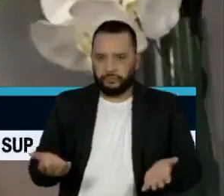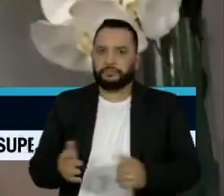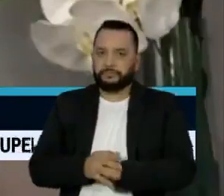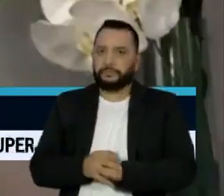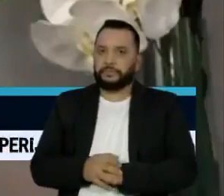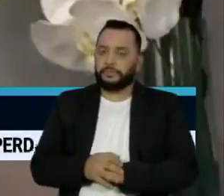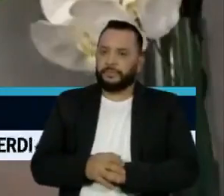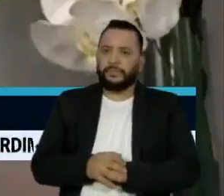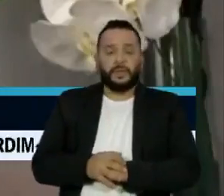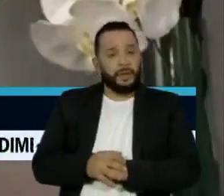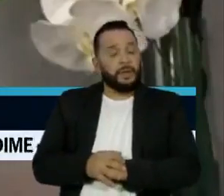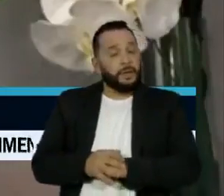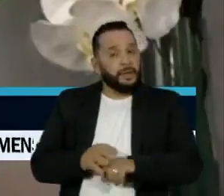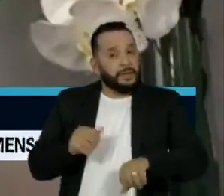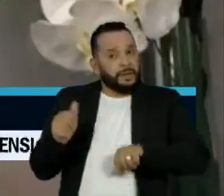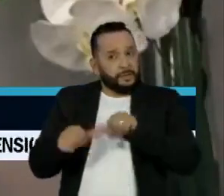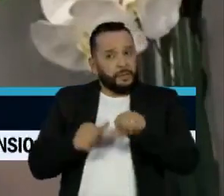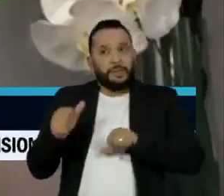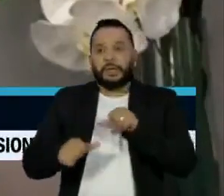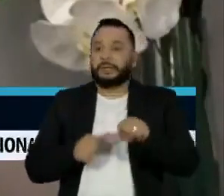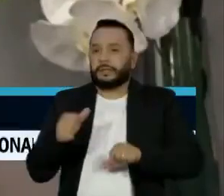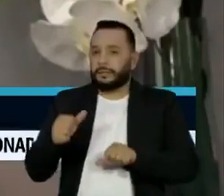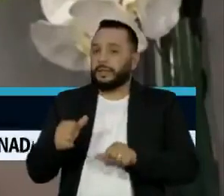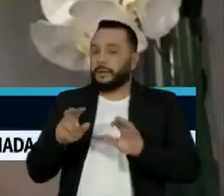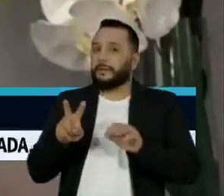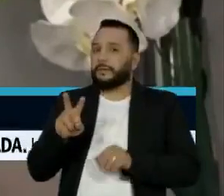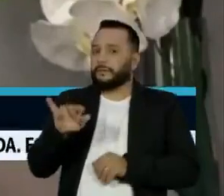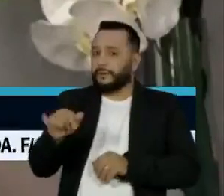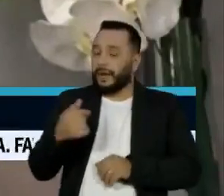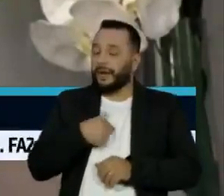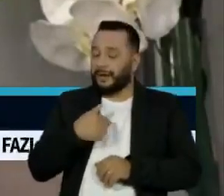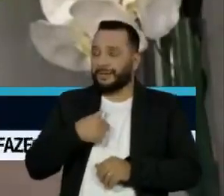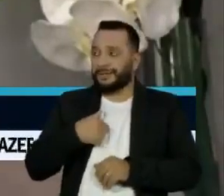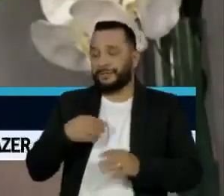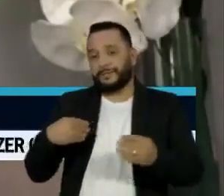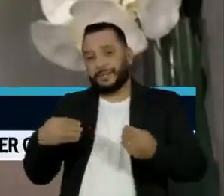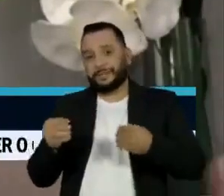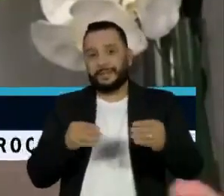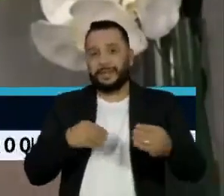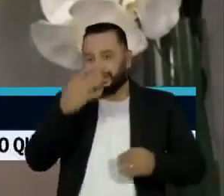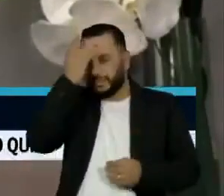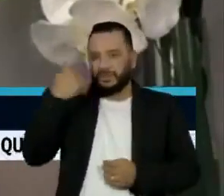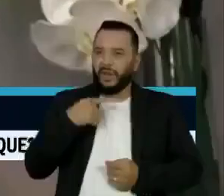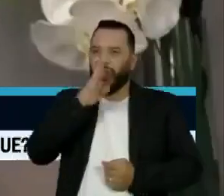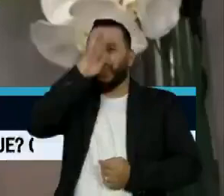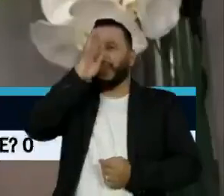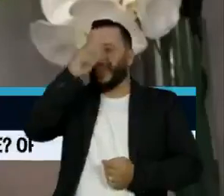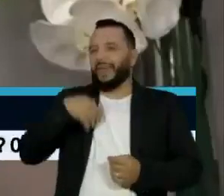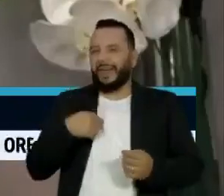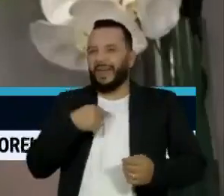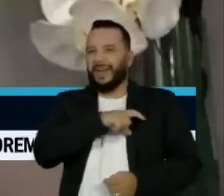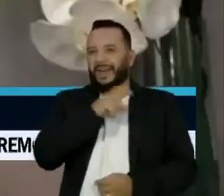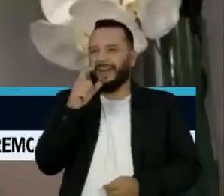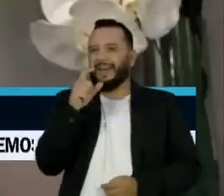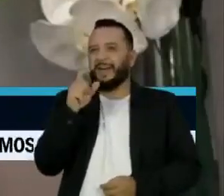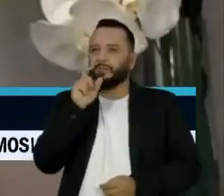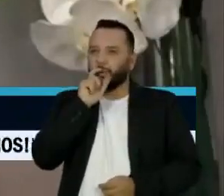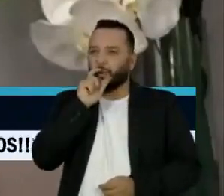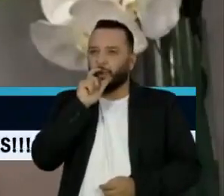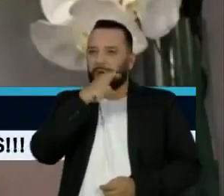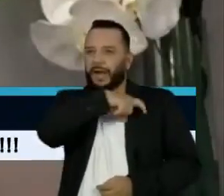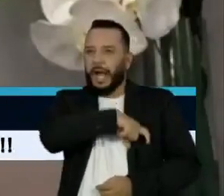vai lacerar os controles e as pessoas vão começar a fazer mais infração, porque agora não vai perder a carteira.